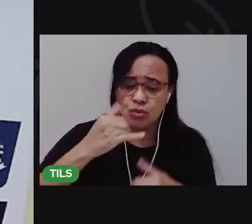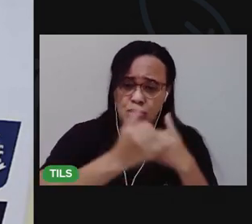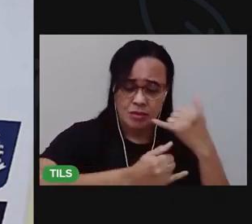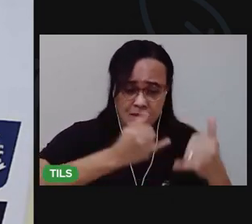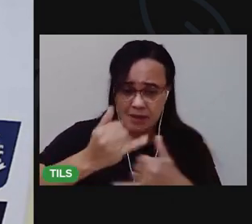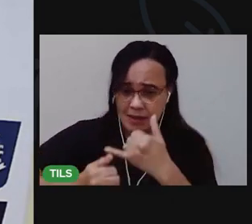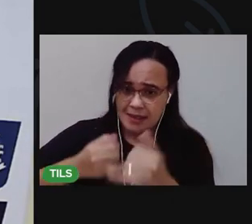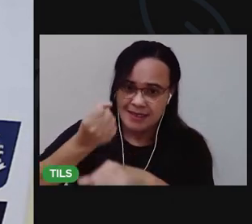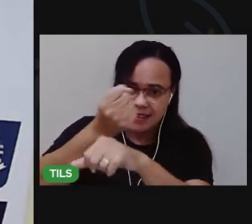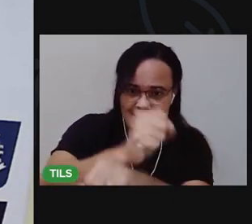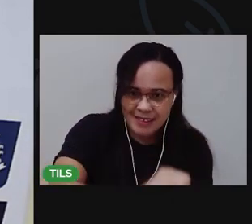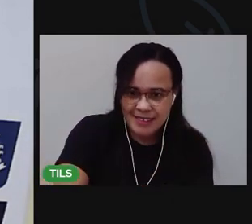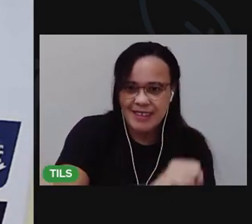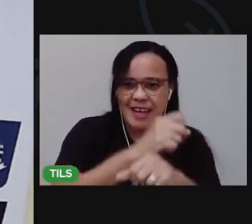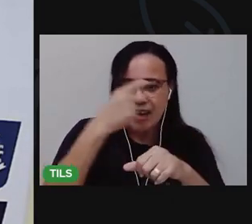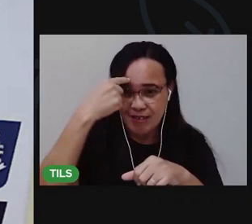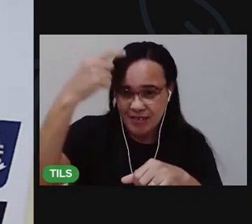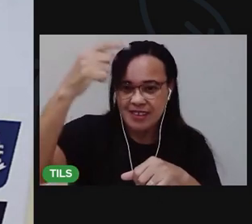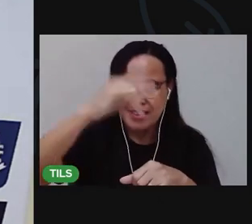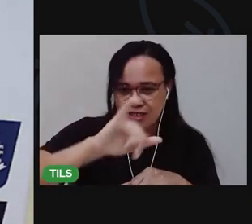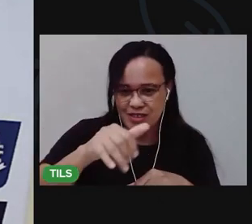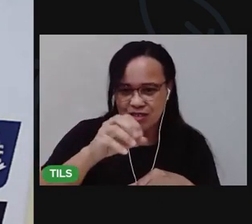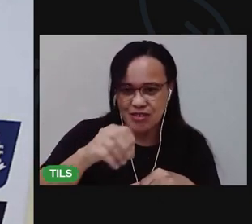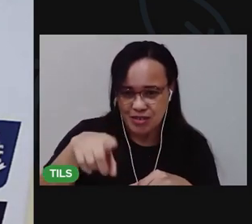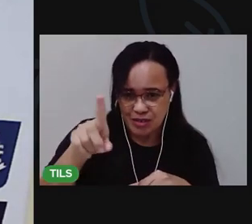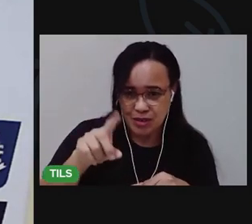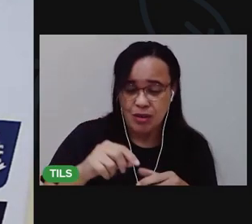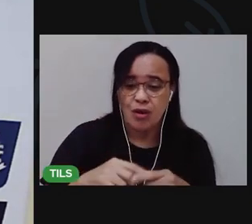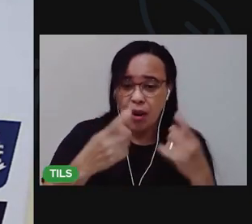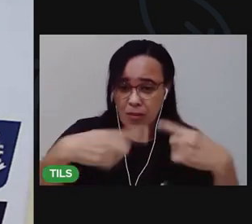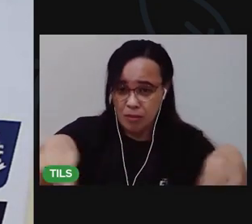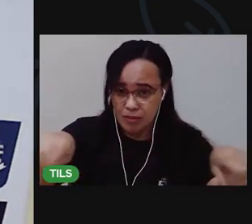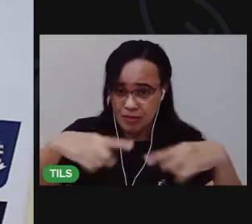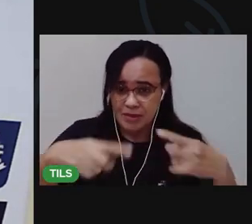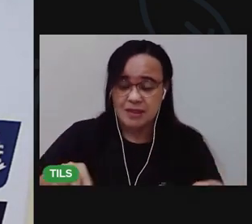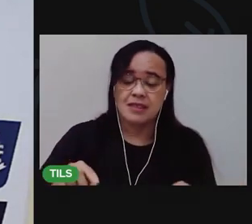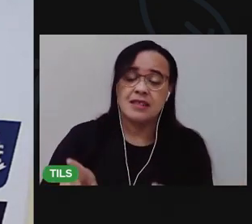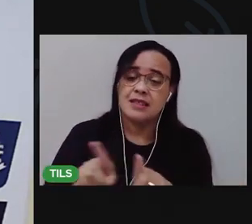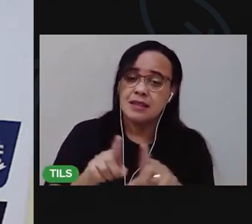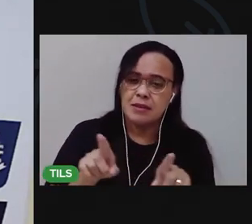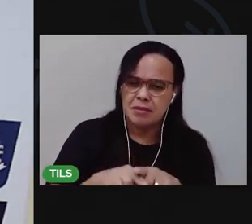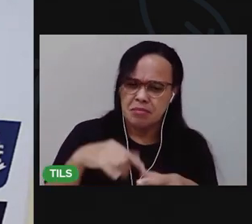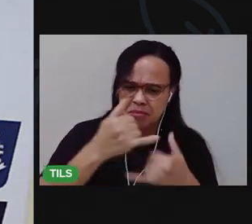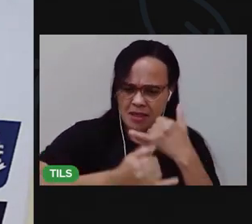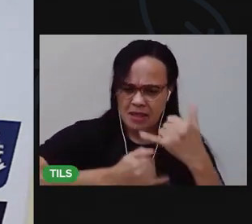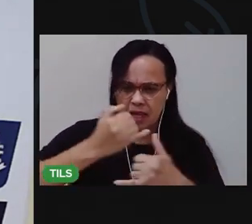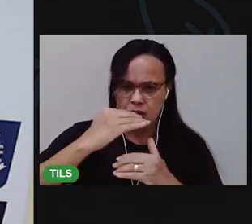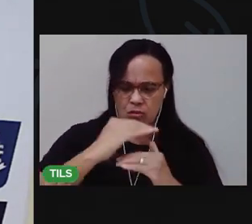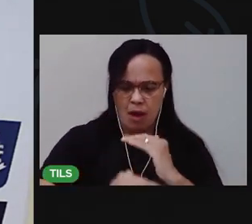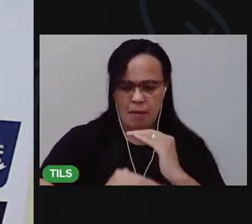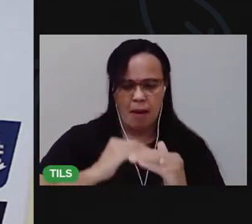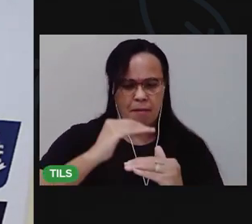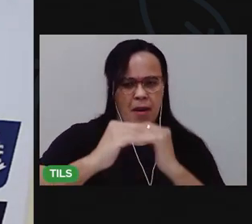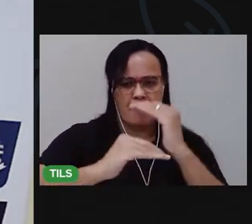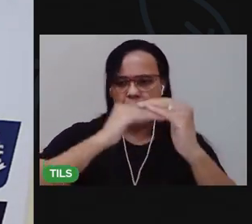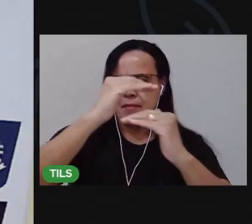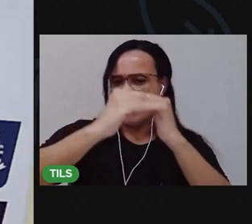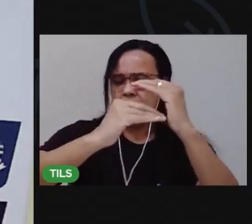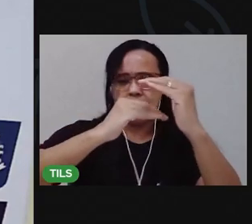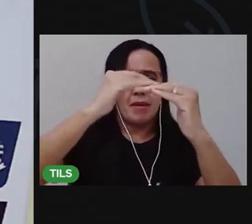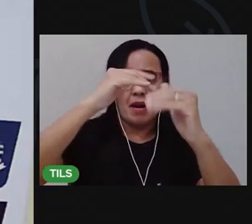A gente viu também que os brinquedos evoluíram. O peão que era um brinquedo antigo e hoje ele se